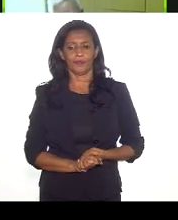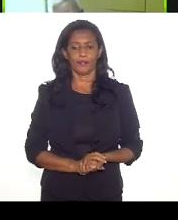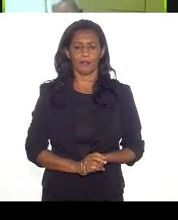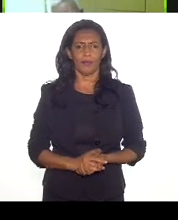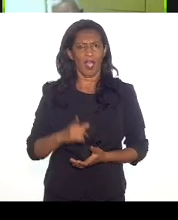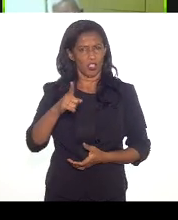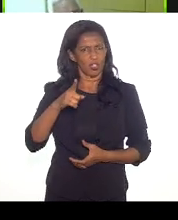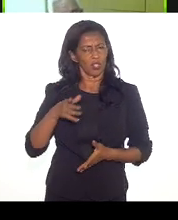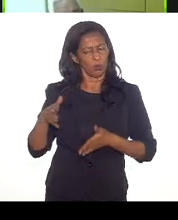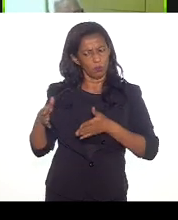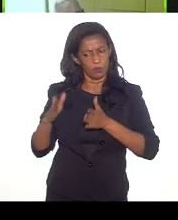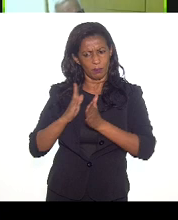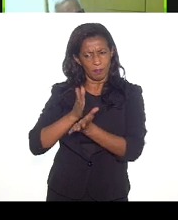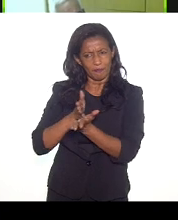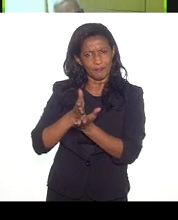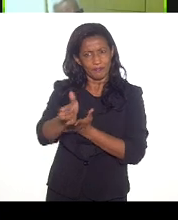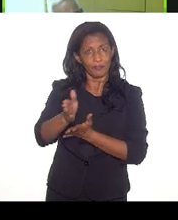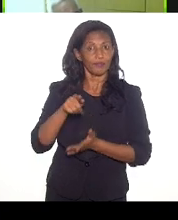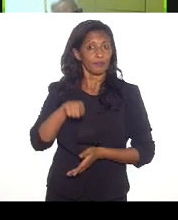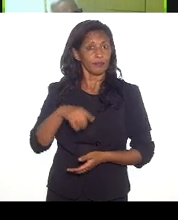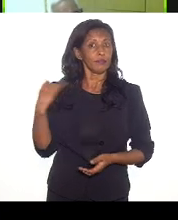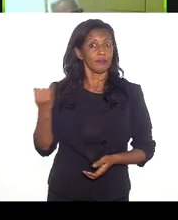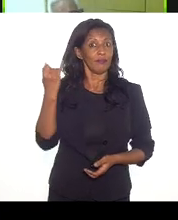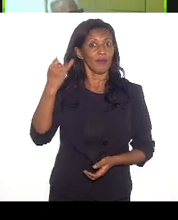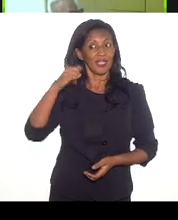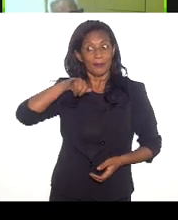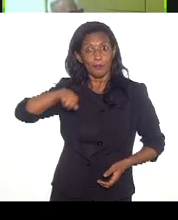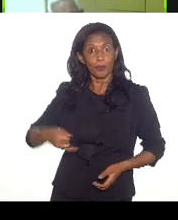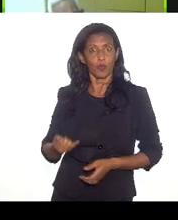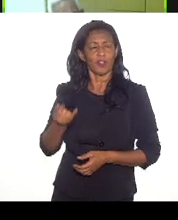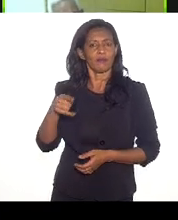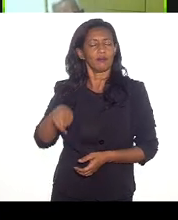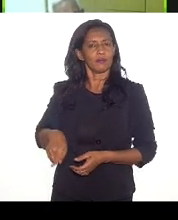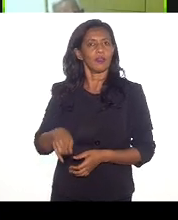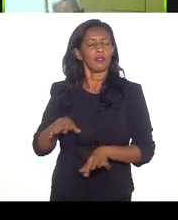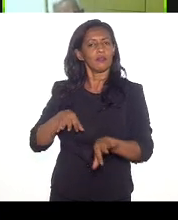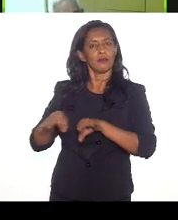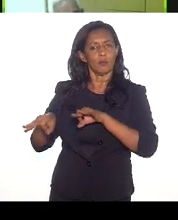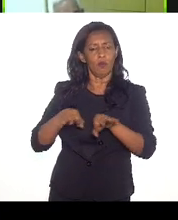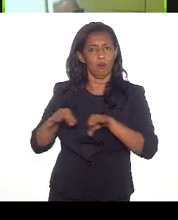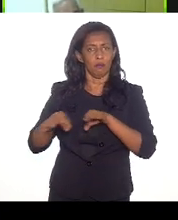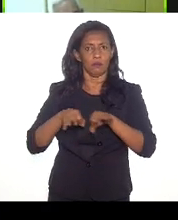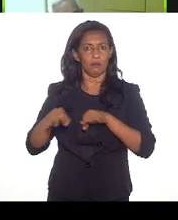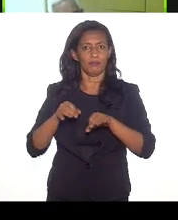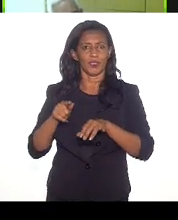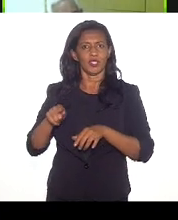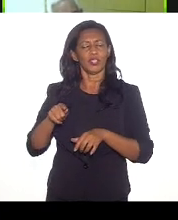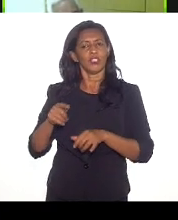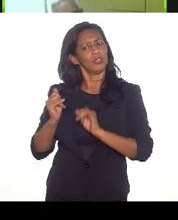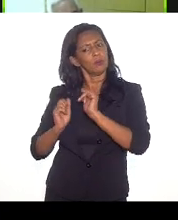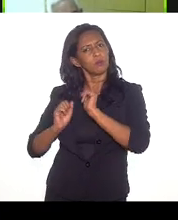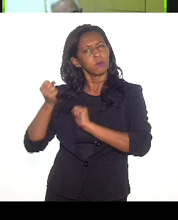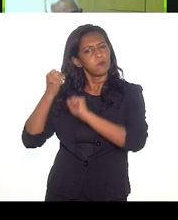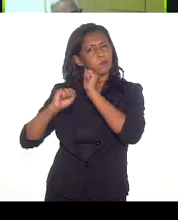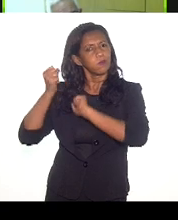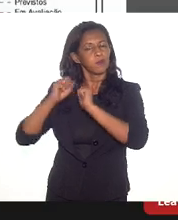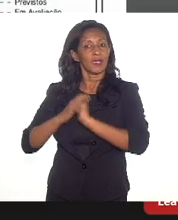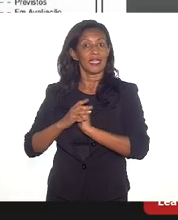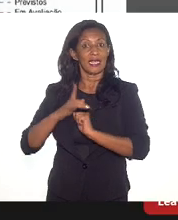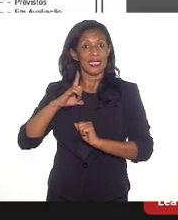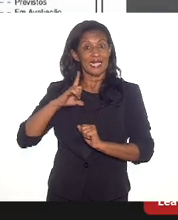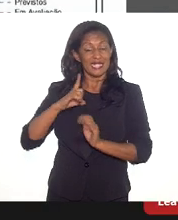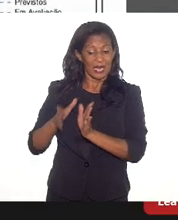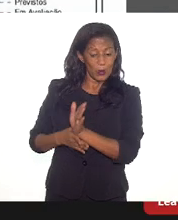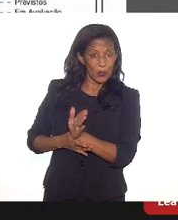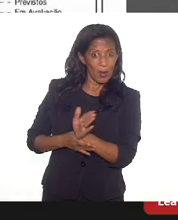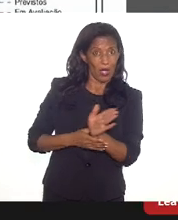importante, você já mencionou isso, nós temos que aproveitar isso como uma forma de industrializar. E tem a rota chegando em Macaé,